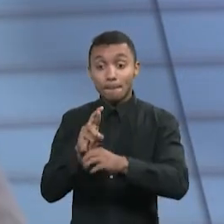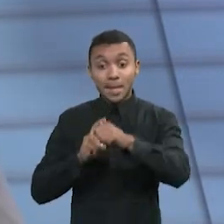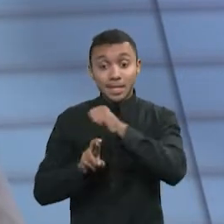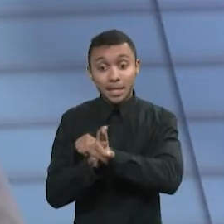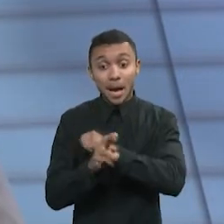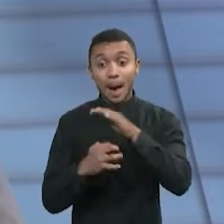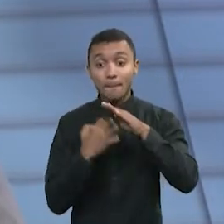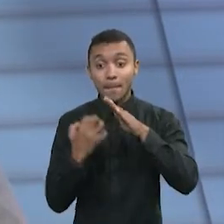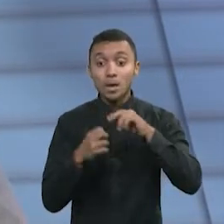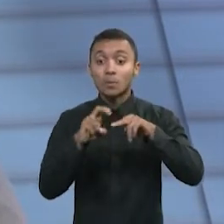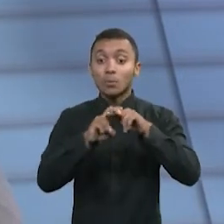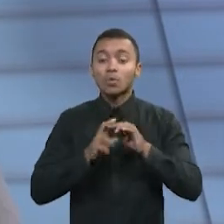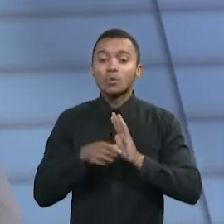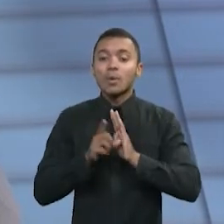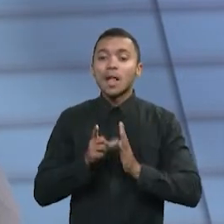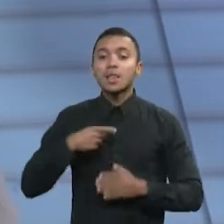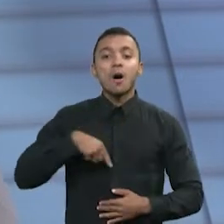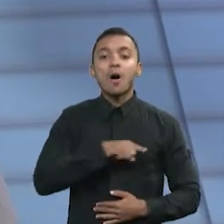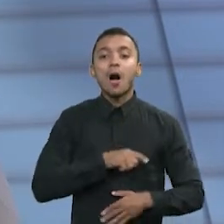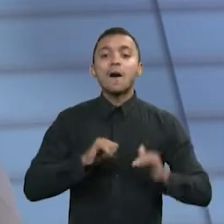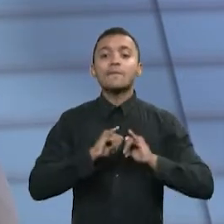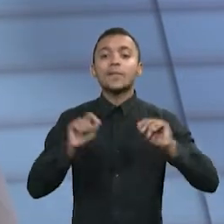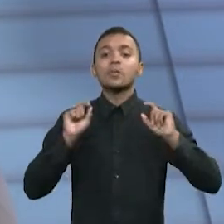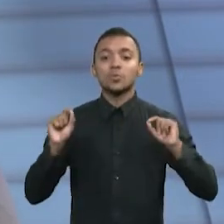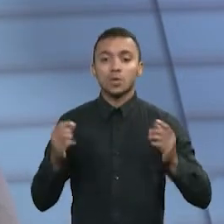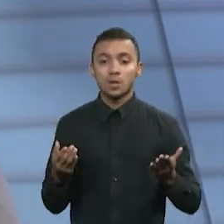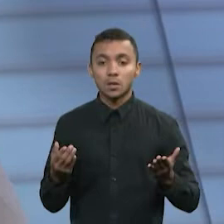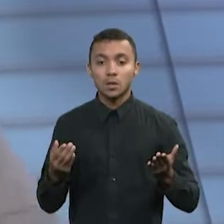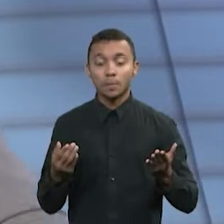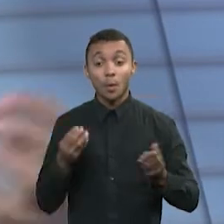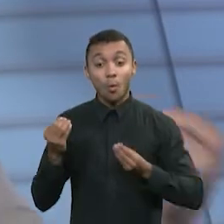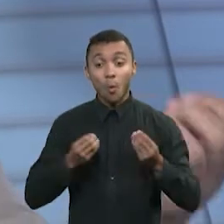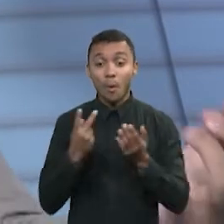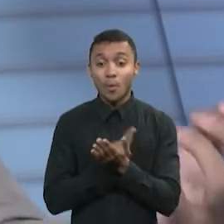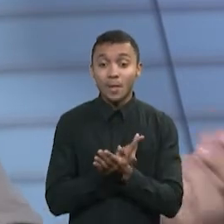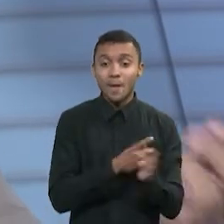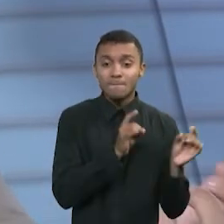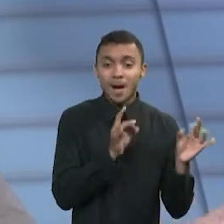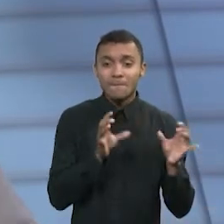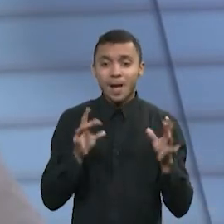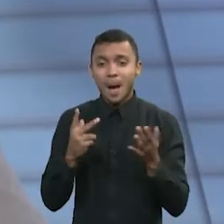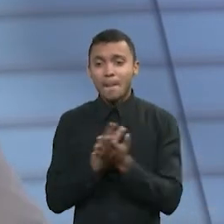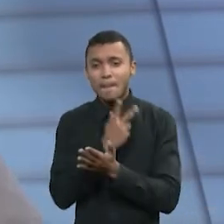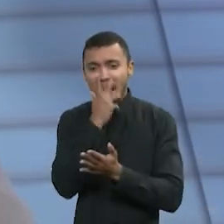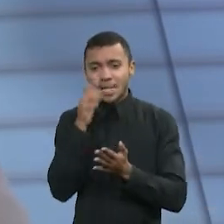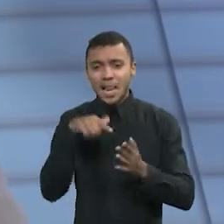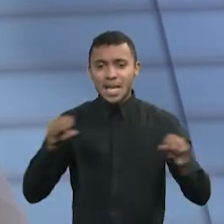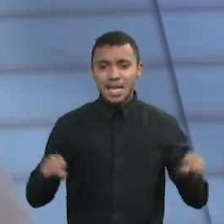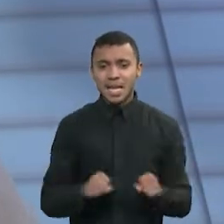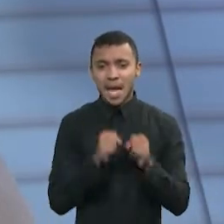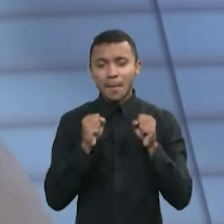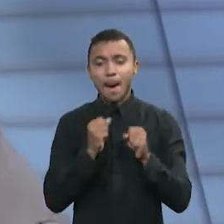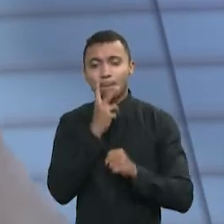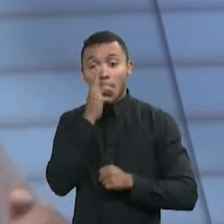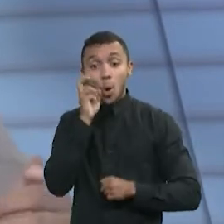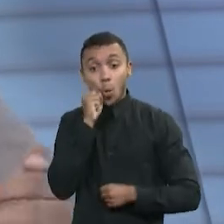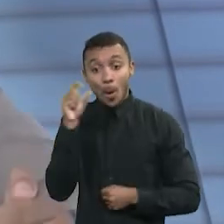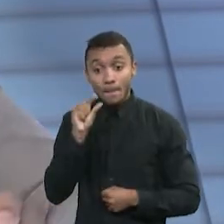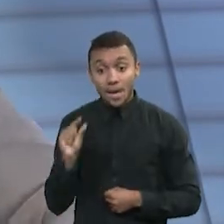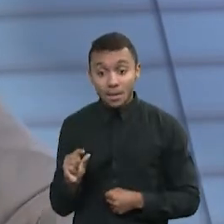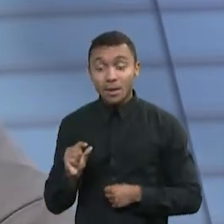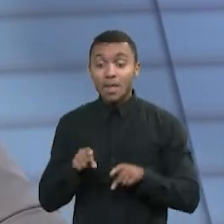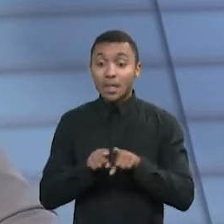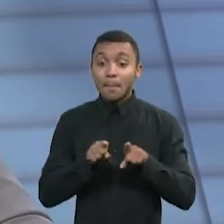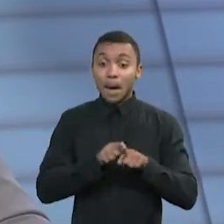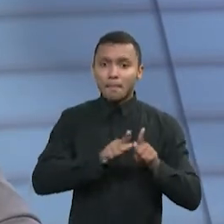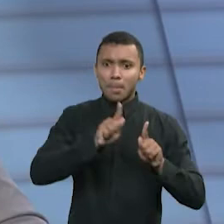Então, a gente informa lá como é que foi a queda da venda, ou seja, a queda do faturamento da receita e a queda dos resultados. Então, a gente